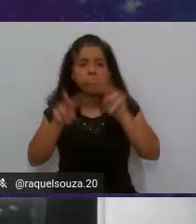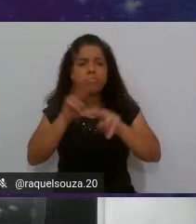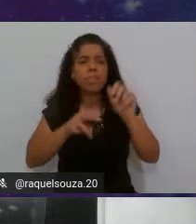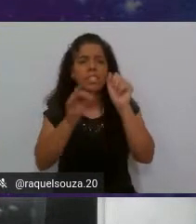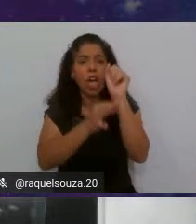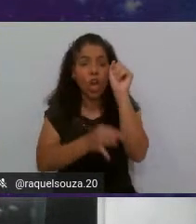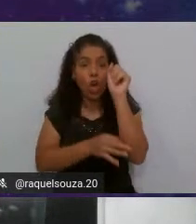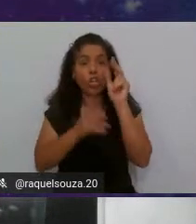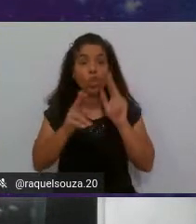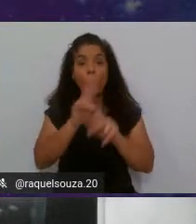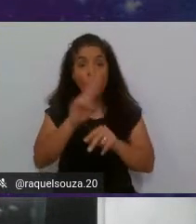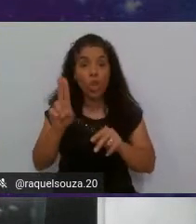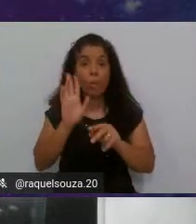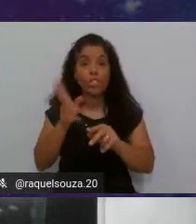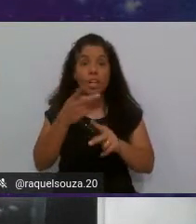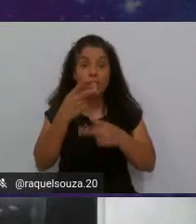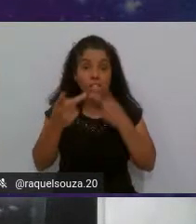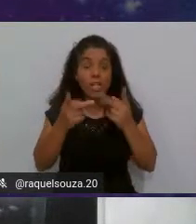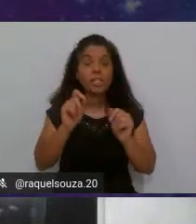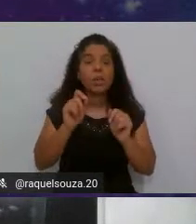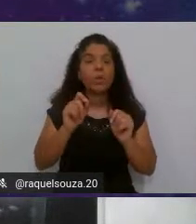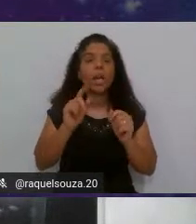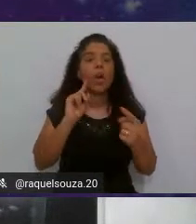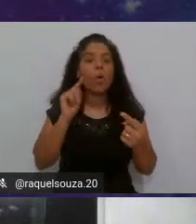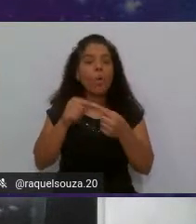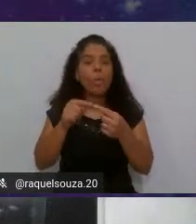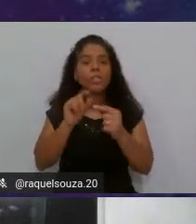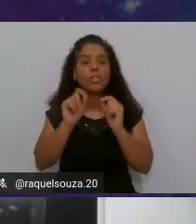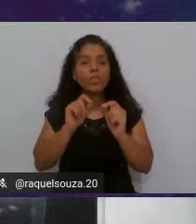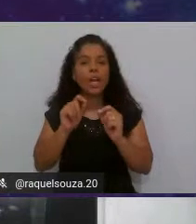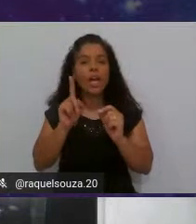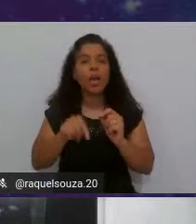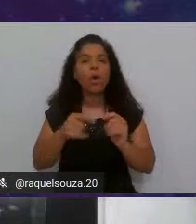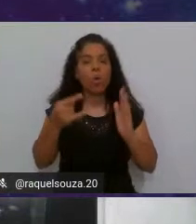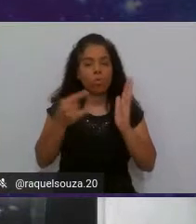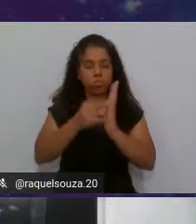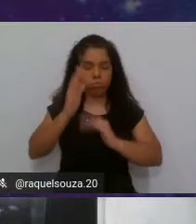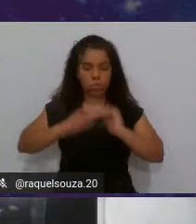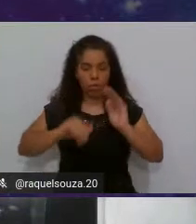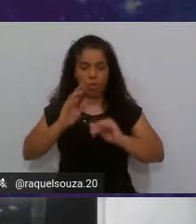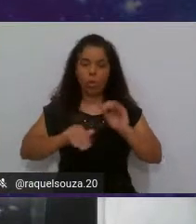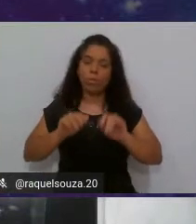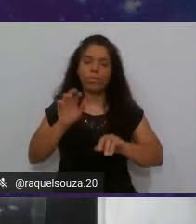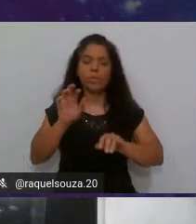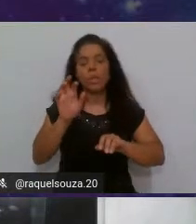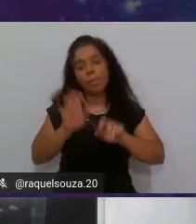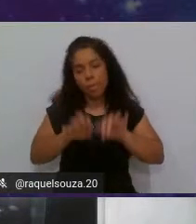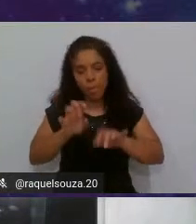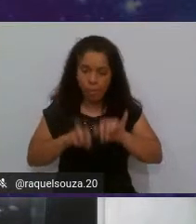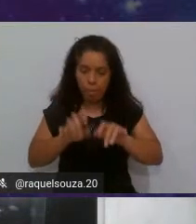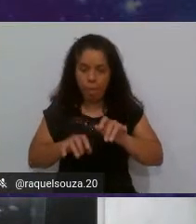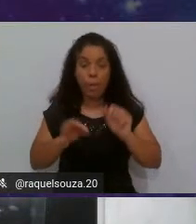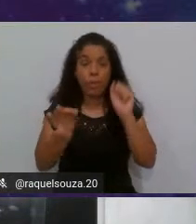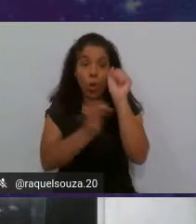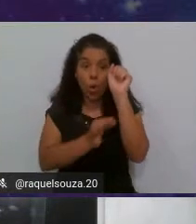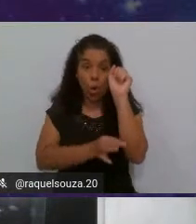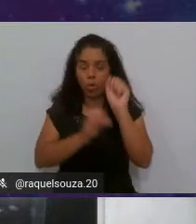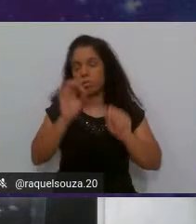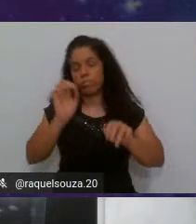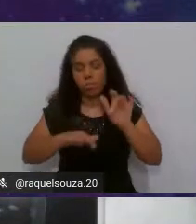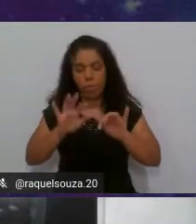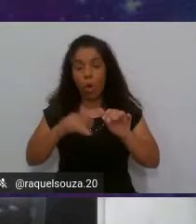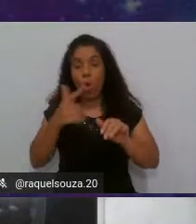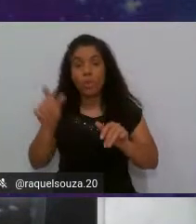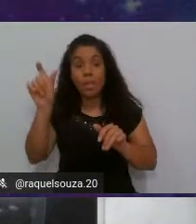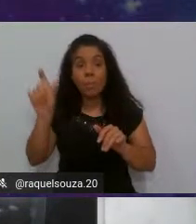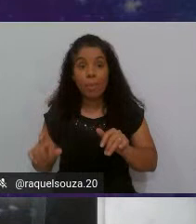o próprio nome diz, deixa claro o objetivo, o desenvolvedor escreveu ali o código, outro membro do